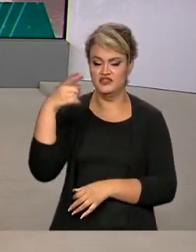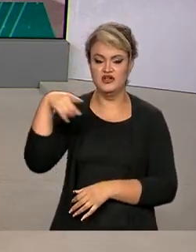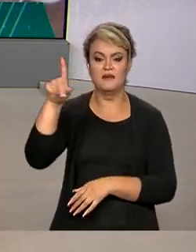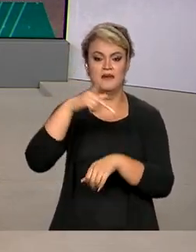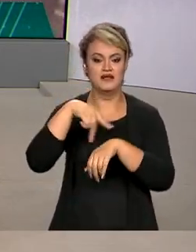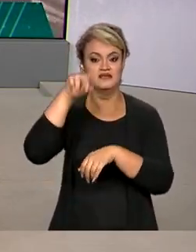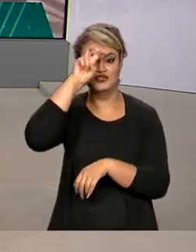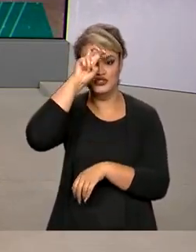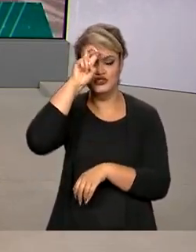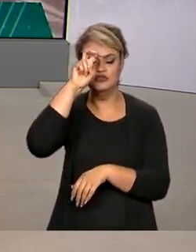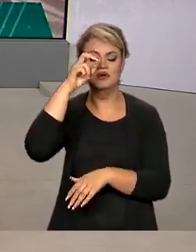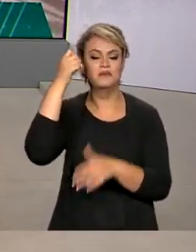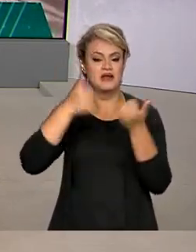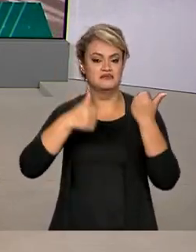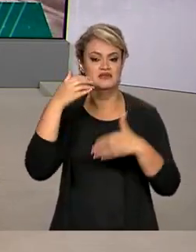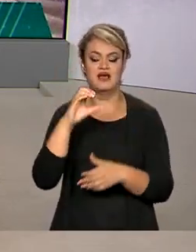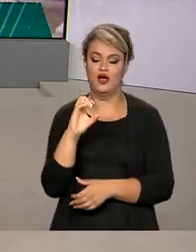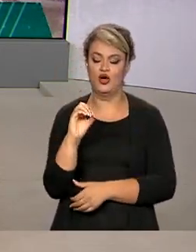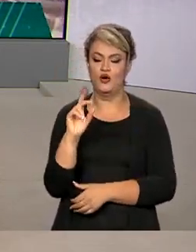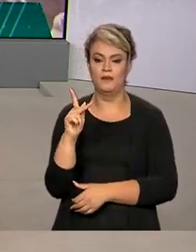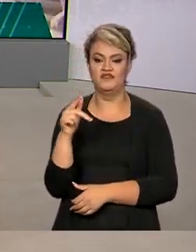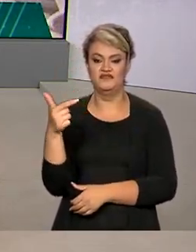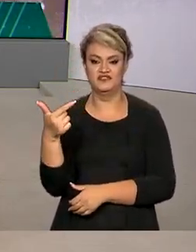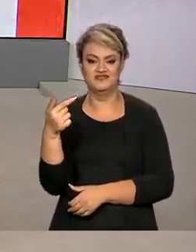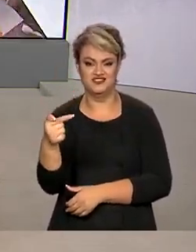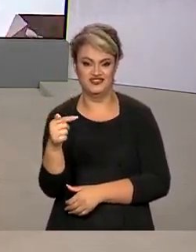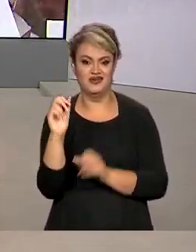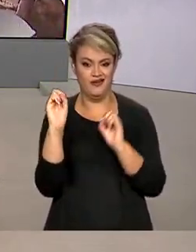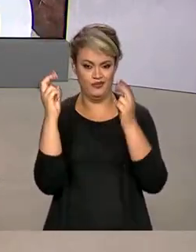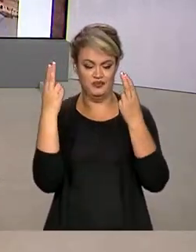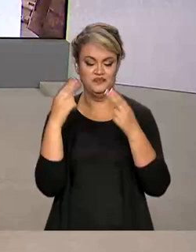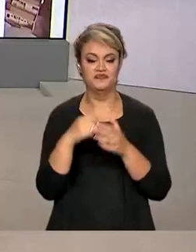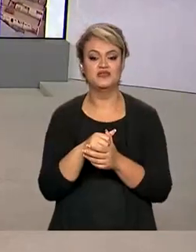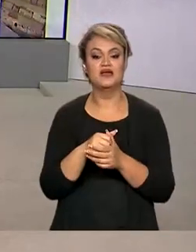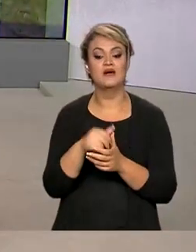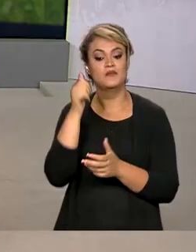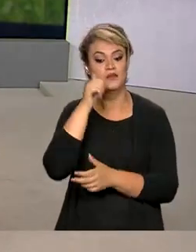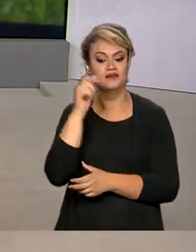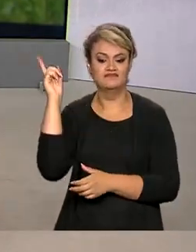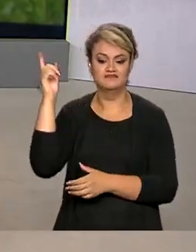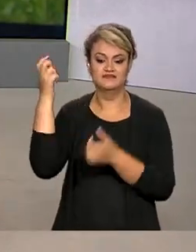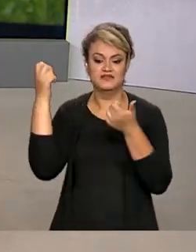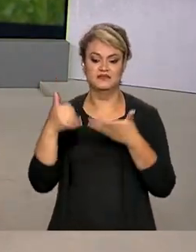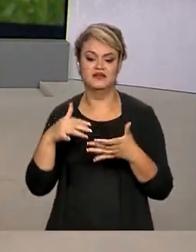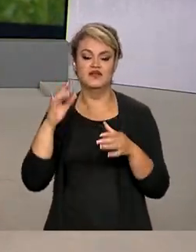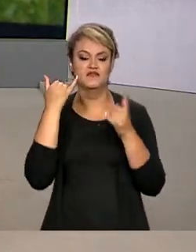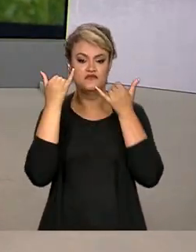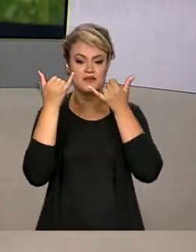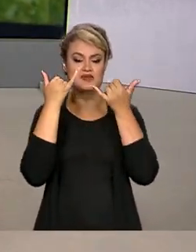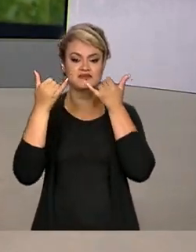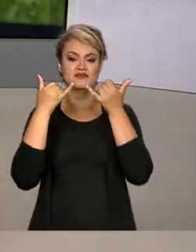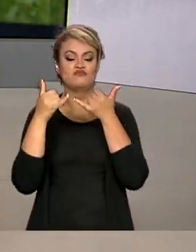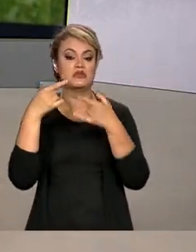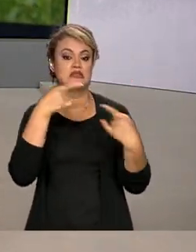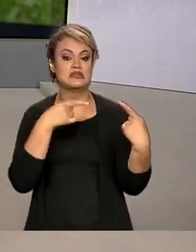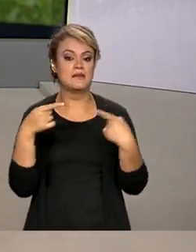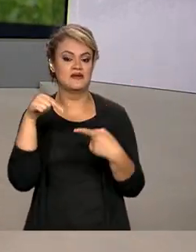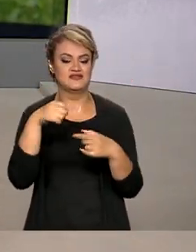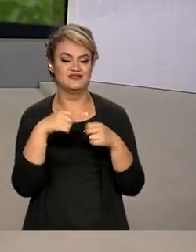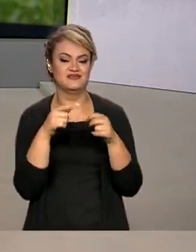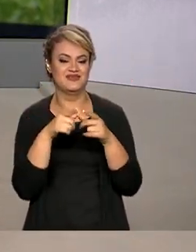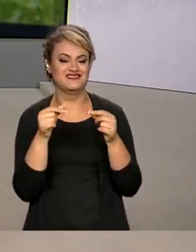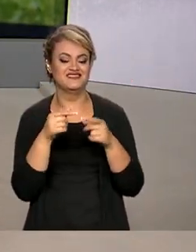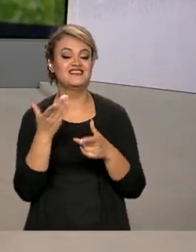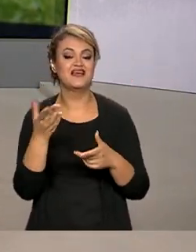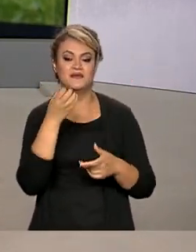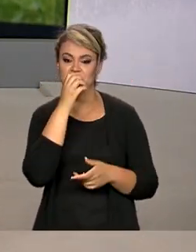ao Egito para participar da COP27. A repórter Márcia Fernandes tem as informações sobre a conferência e os debates aqui em Brasília.